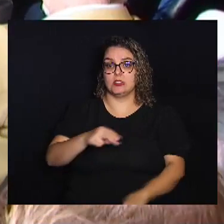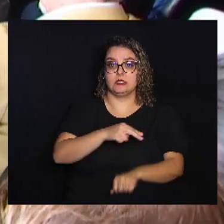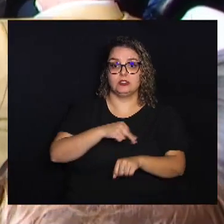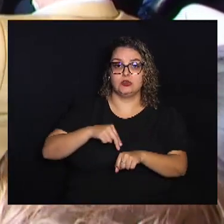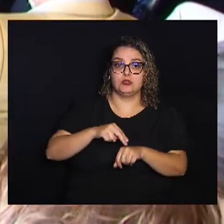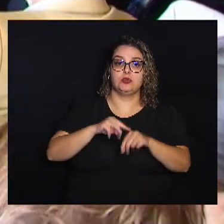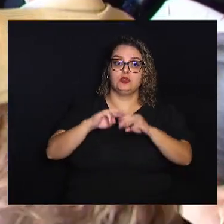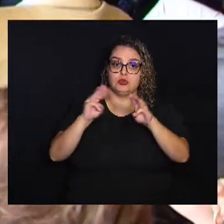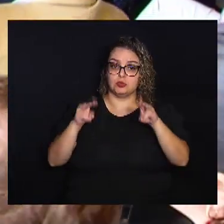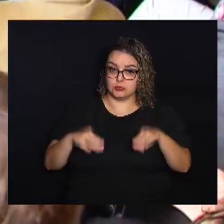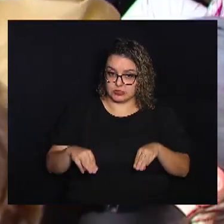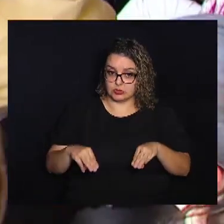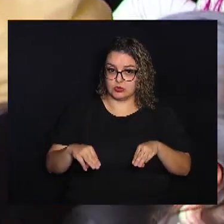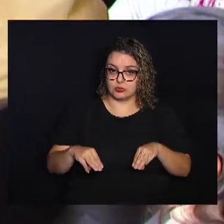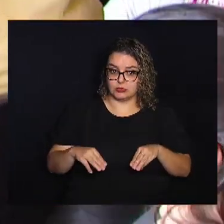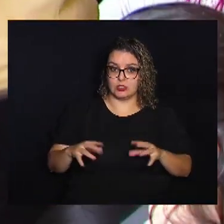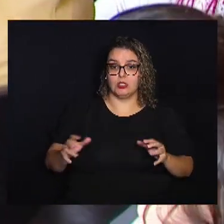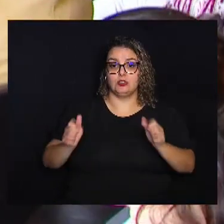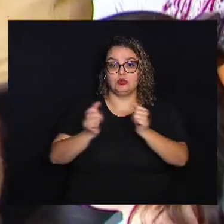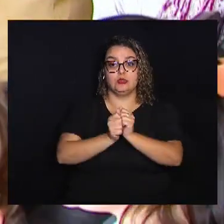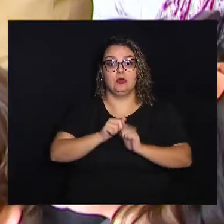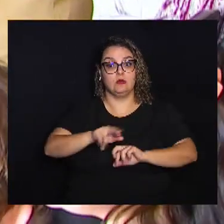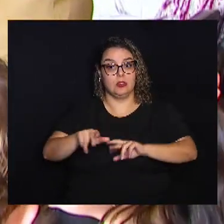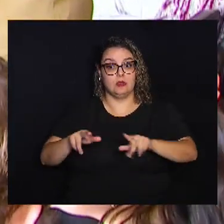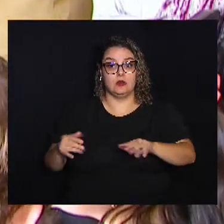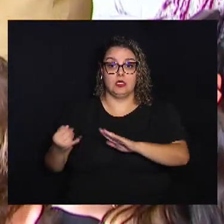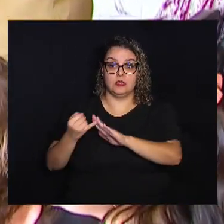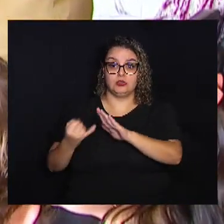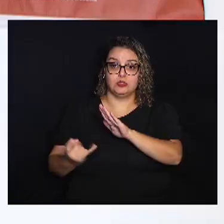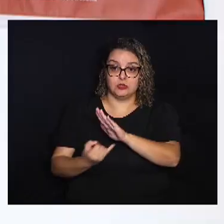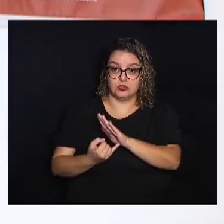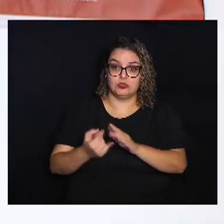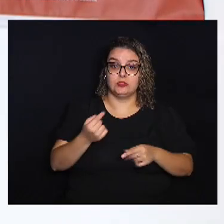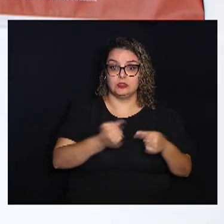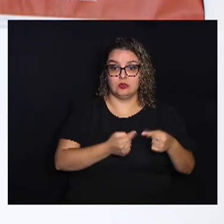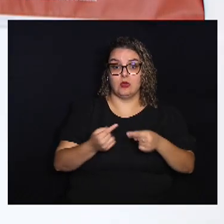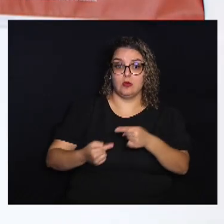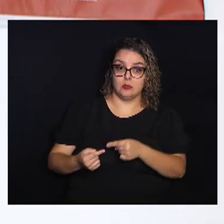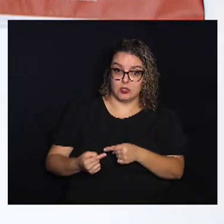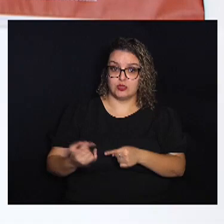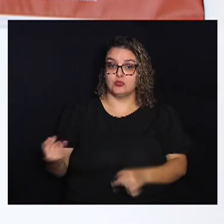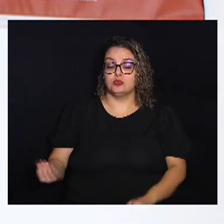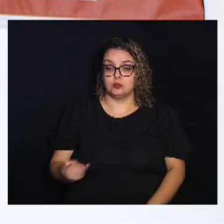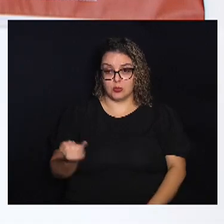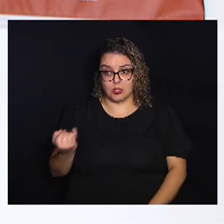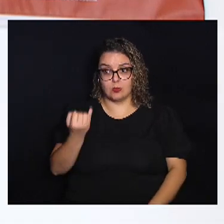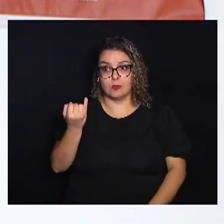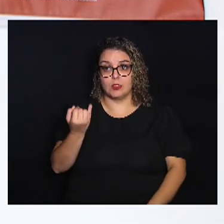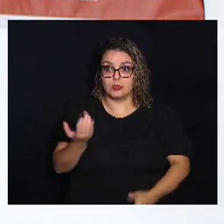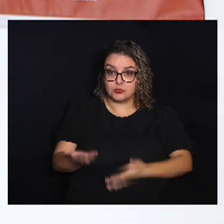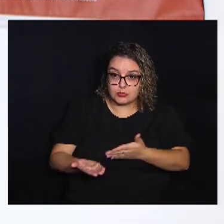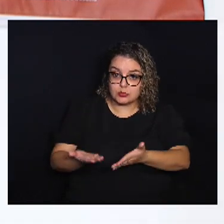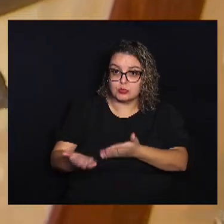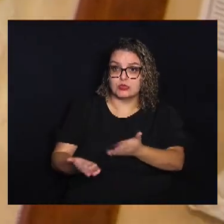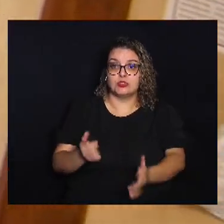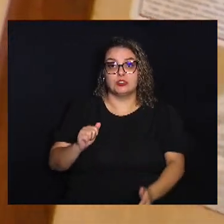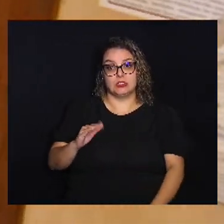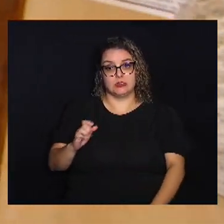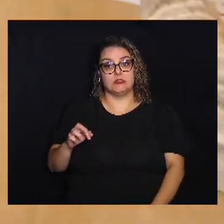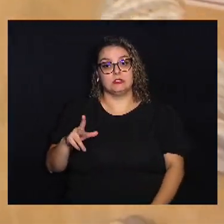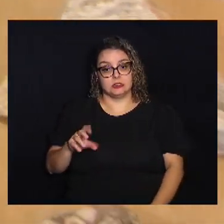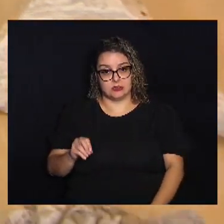De Museus E reuniu diversas instituições Que debateram Sobre a importância Da preservação De acervos